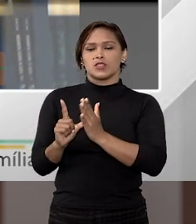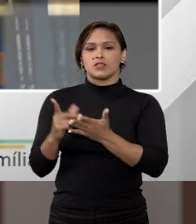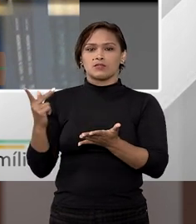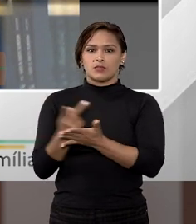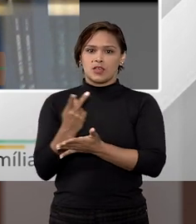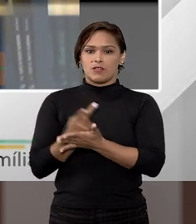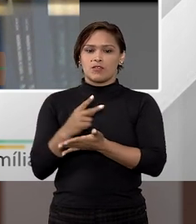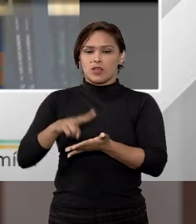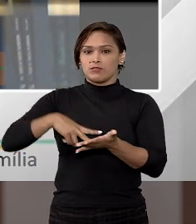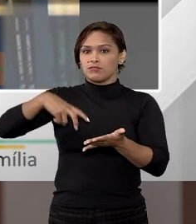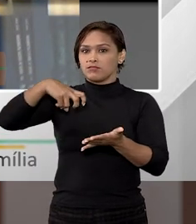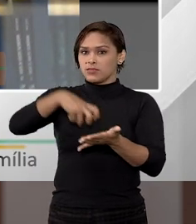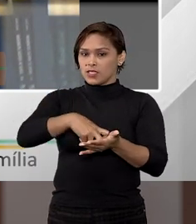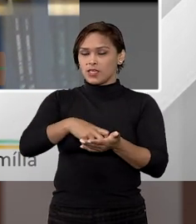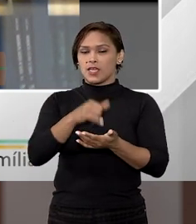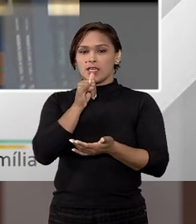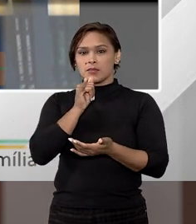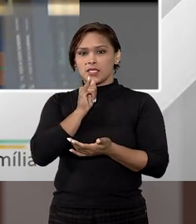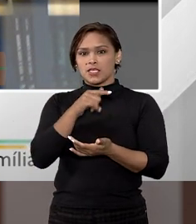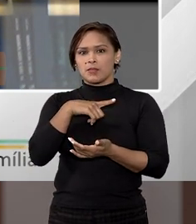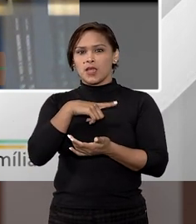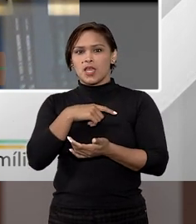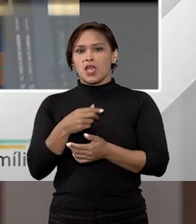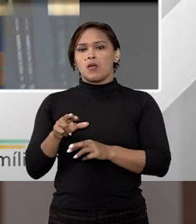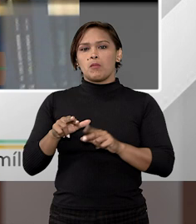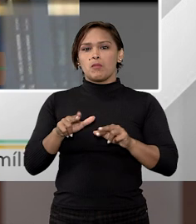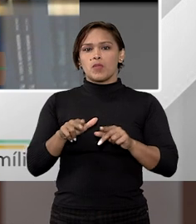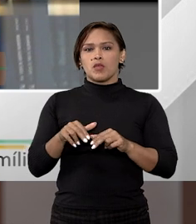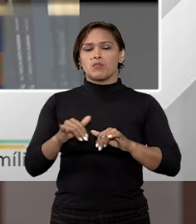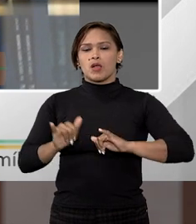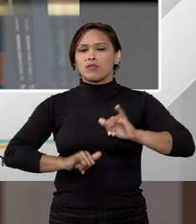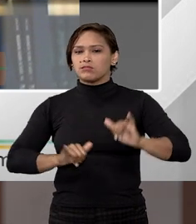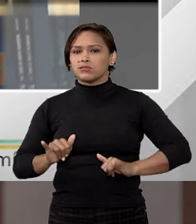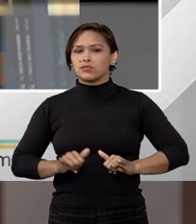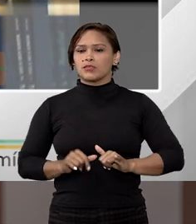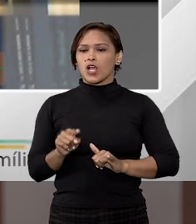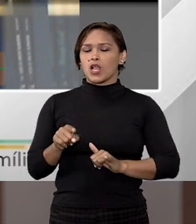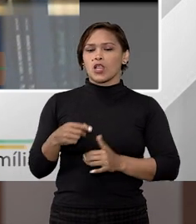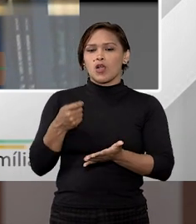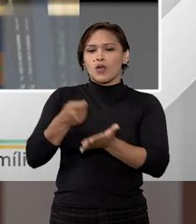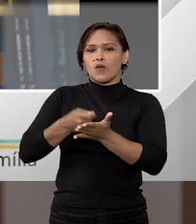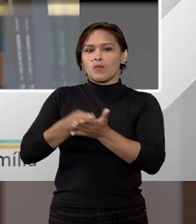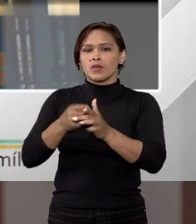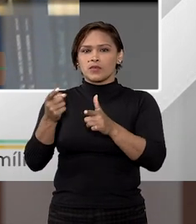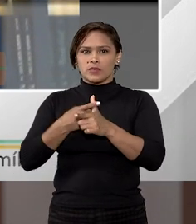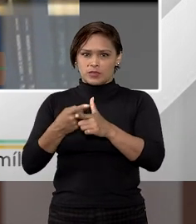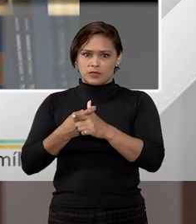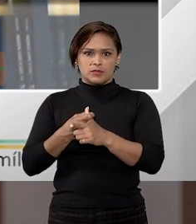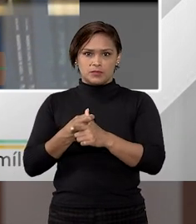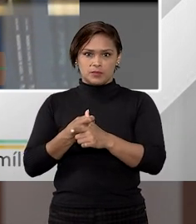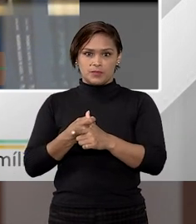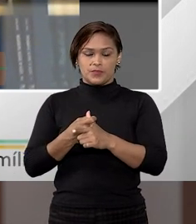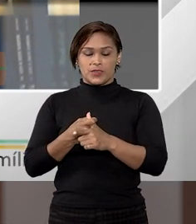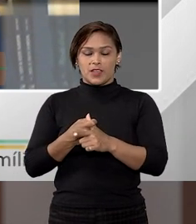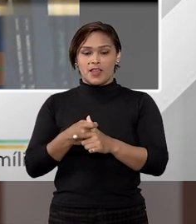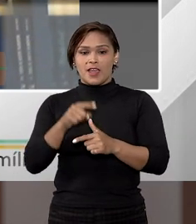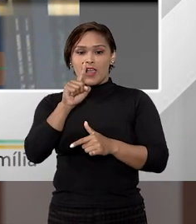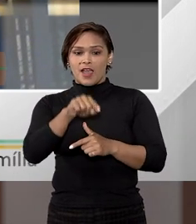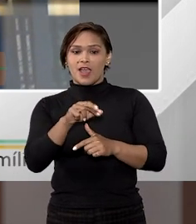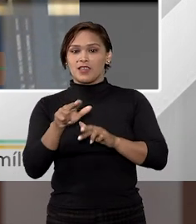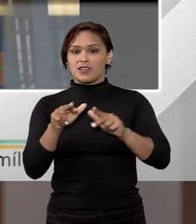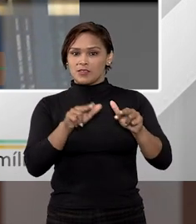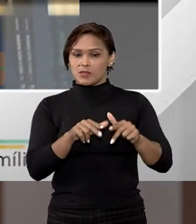fraudar a execução. Então, por exemplo, digamos que o meu irmão está sofrendo lá uma cobrança de uma dívida. E aí,